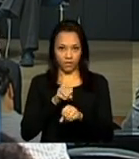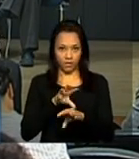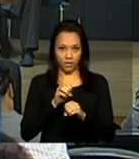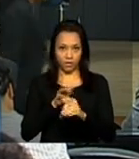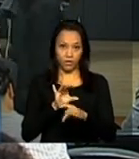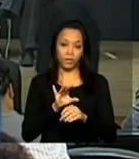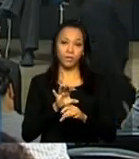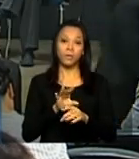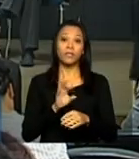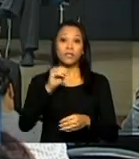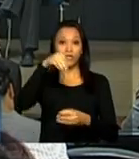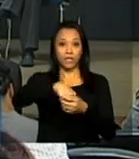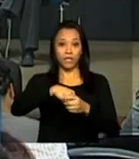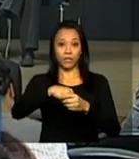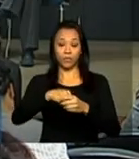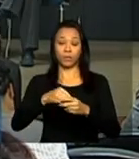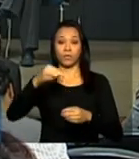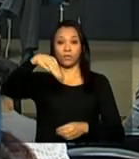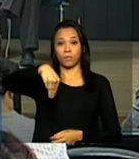Ministério da Educação.